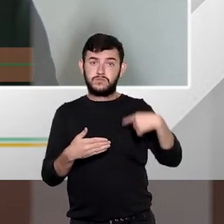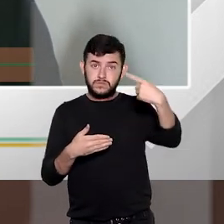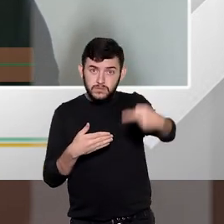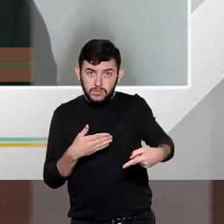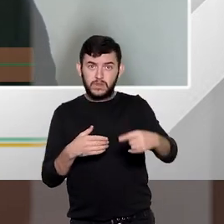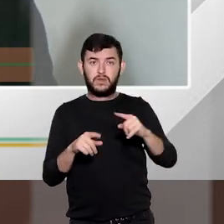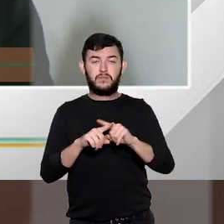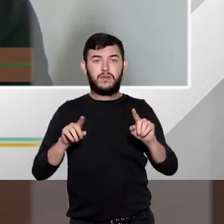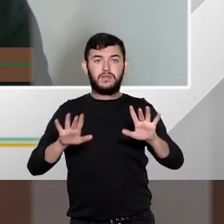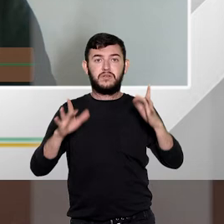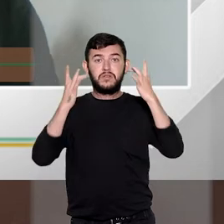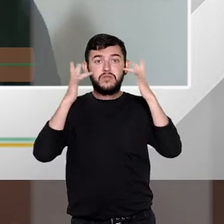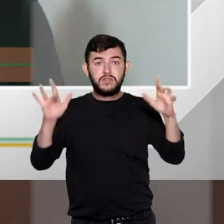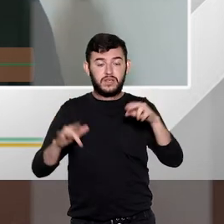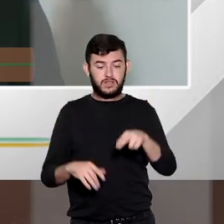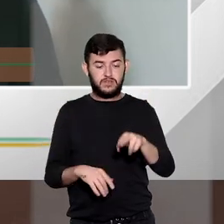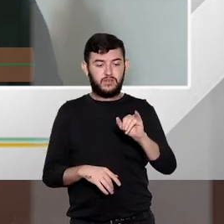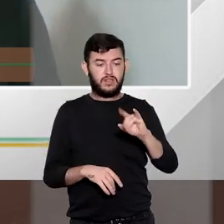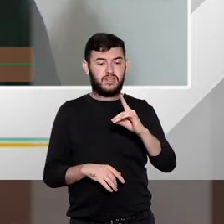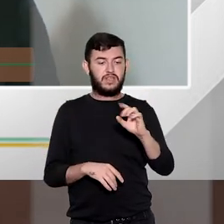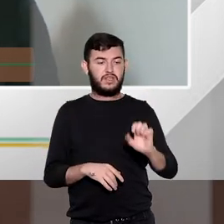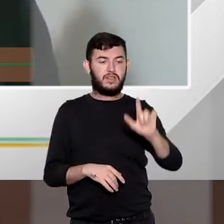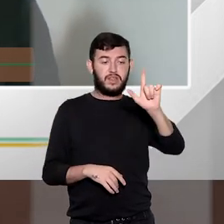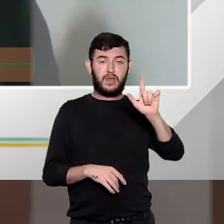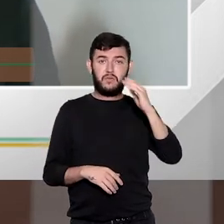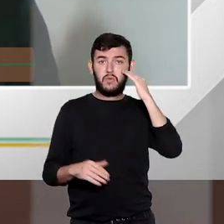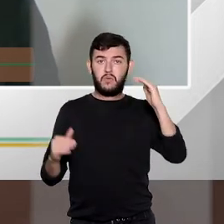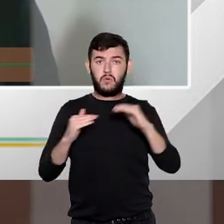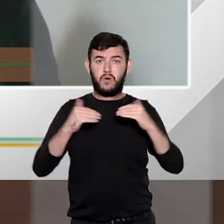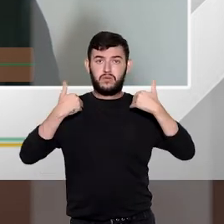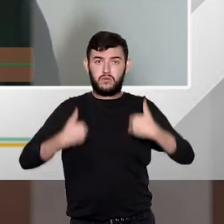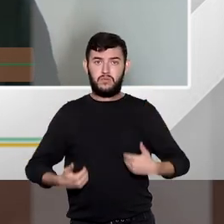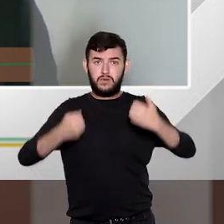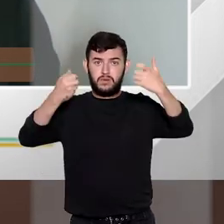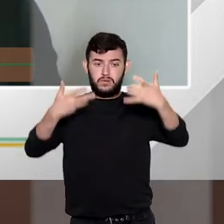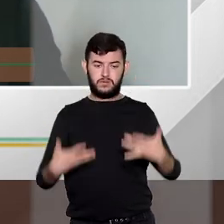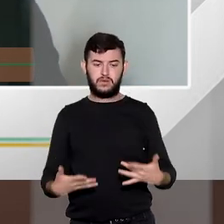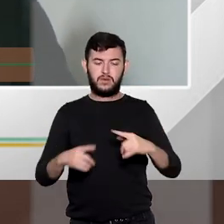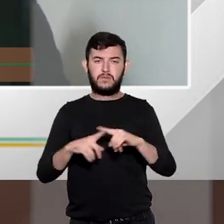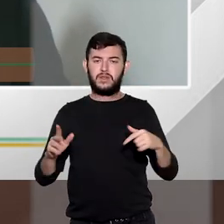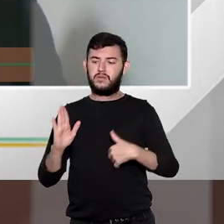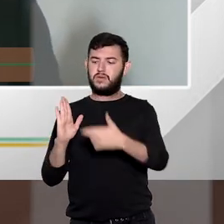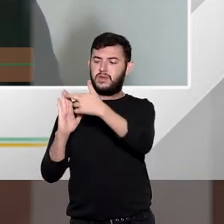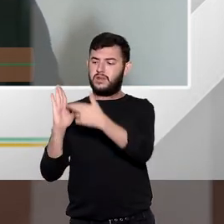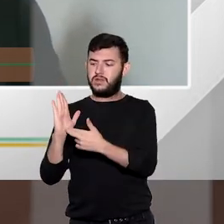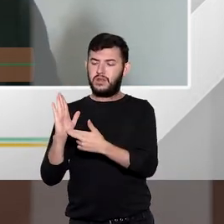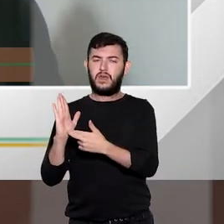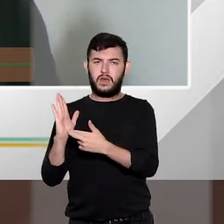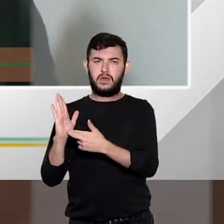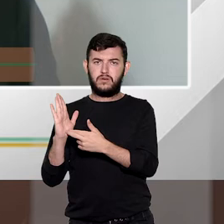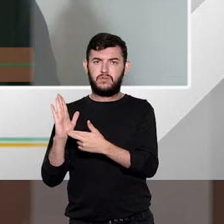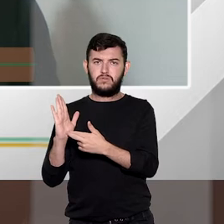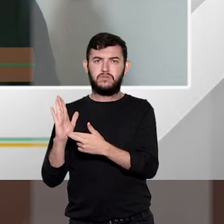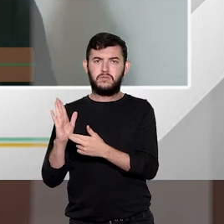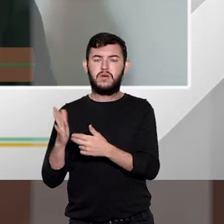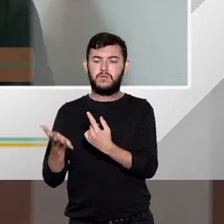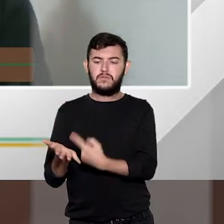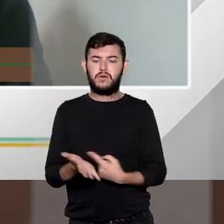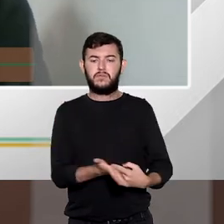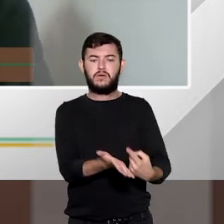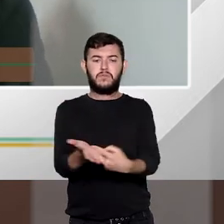concorda, é essa questão também de não ter ali um critério definido, de não ter ali uma fração,